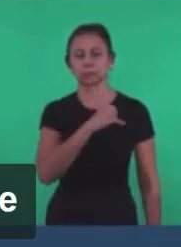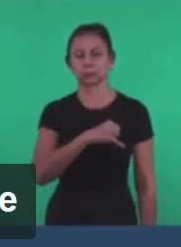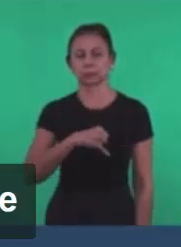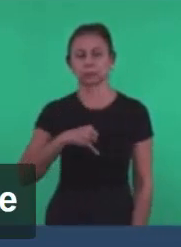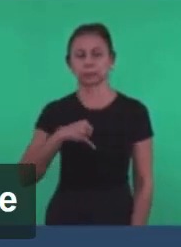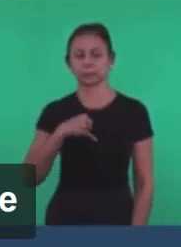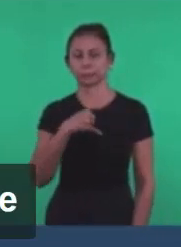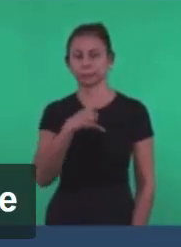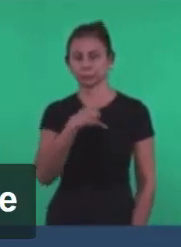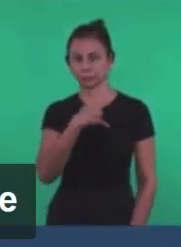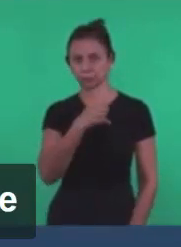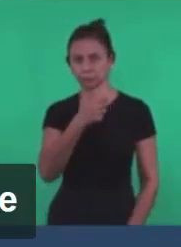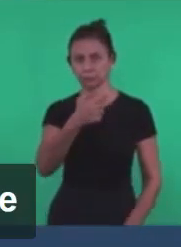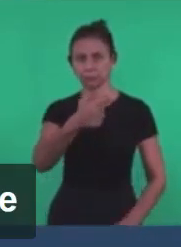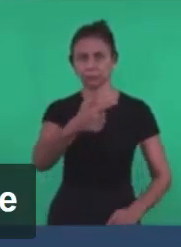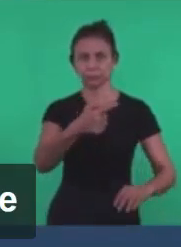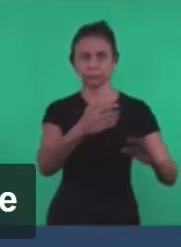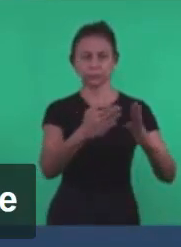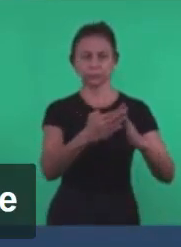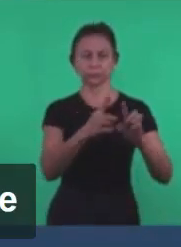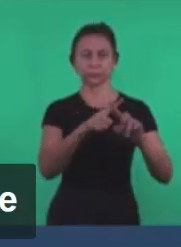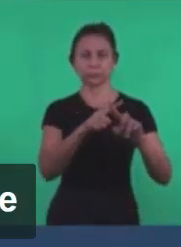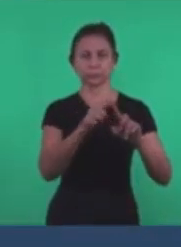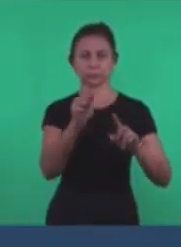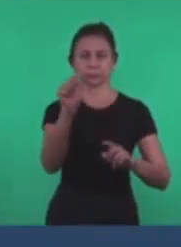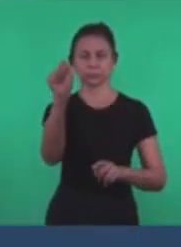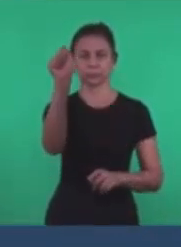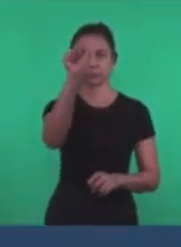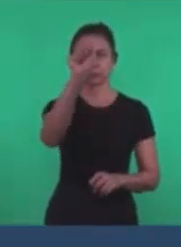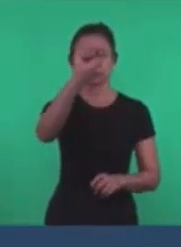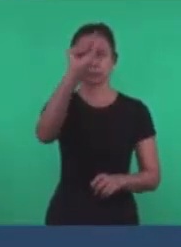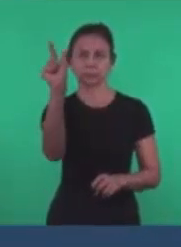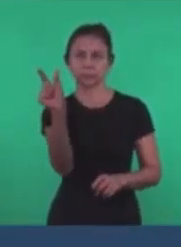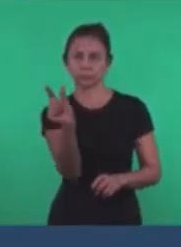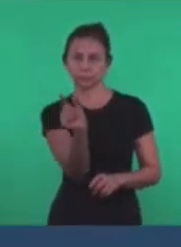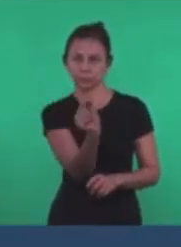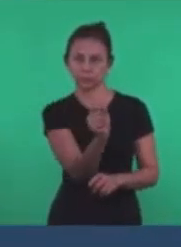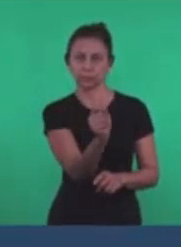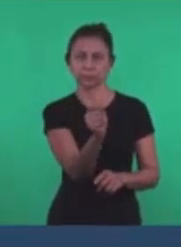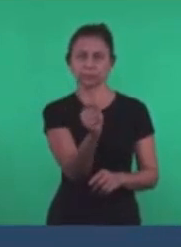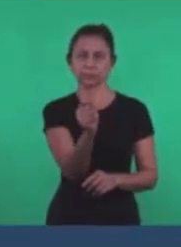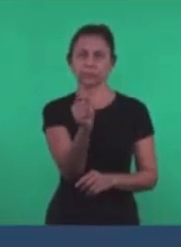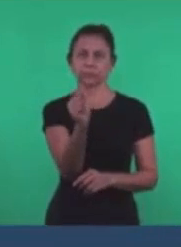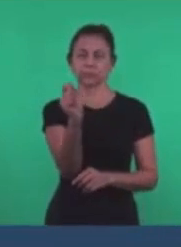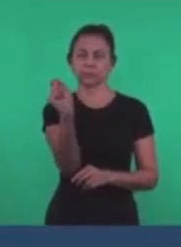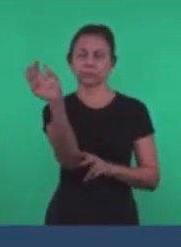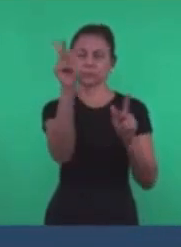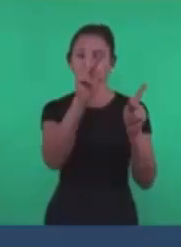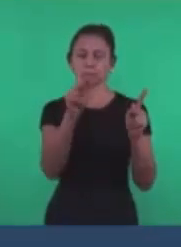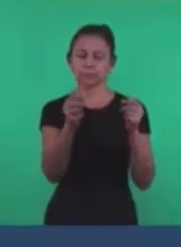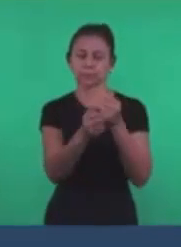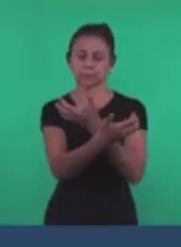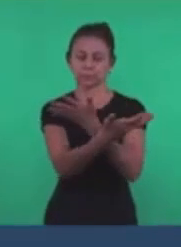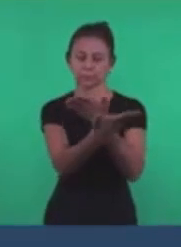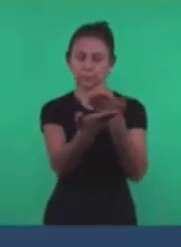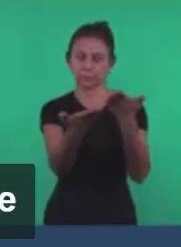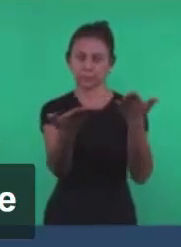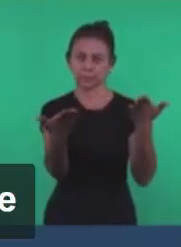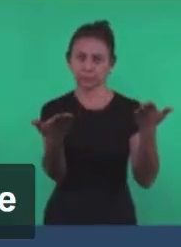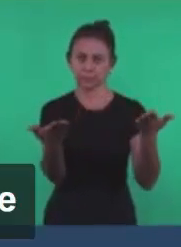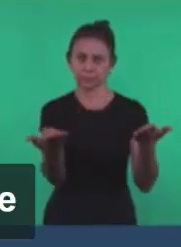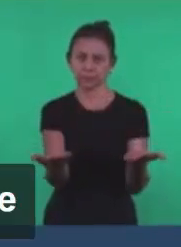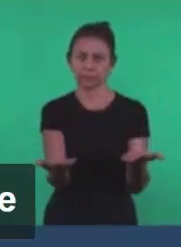sete igrejas Que estão na Ásia Graça e paz Seja convosco Da parte daquele Que é